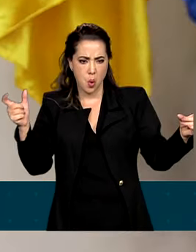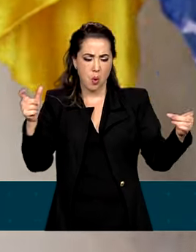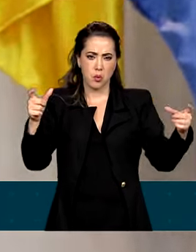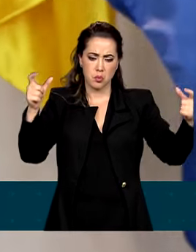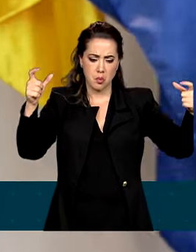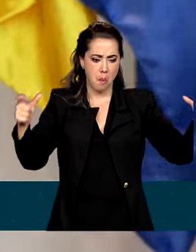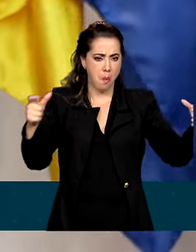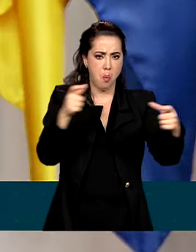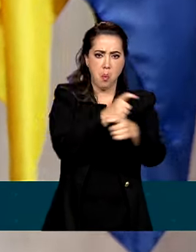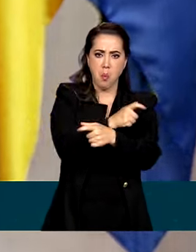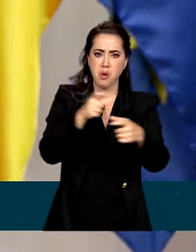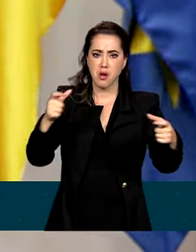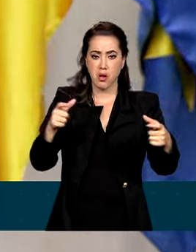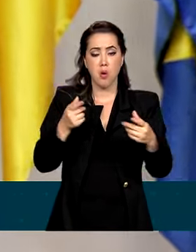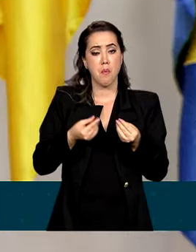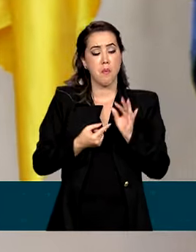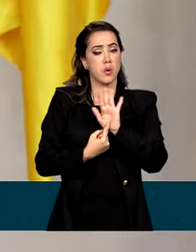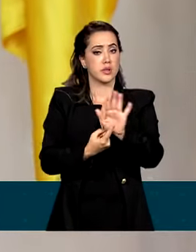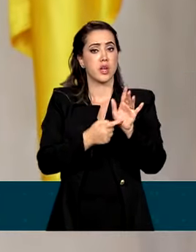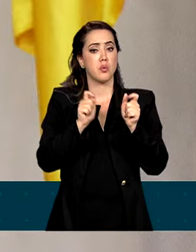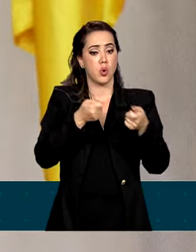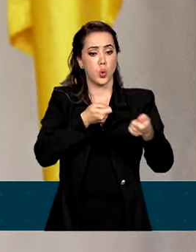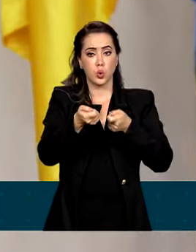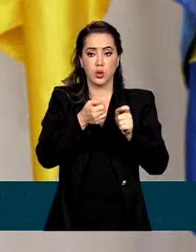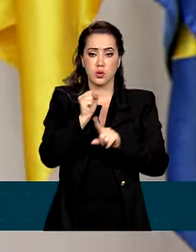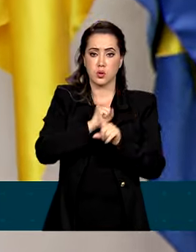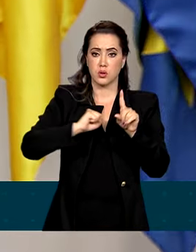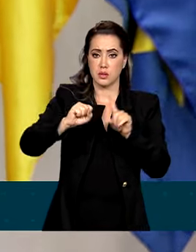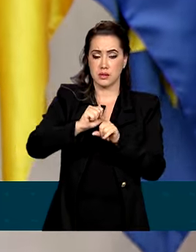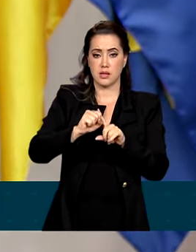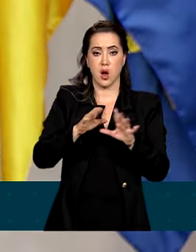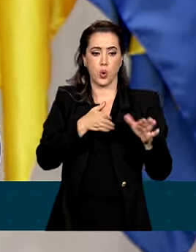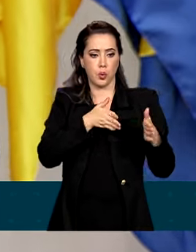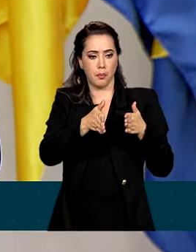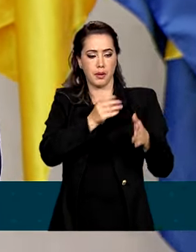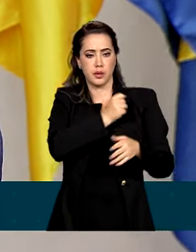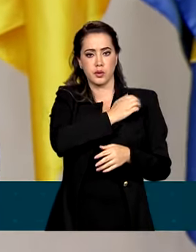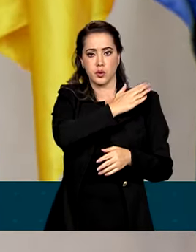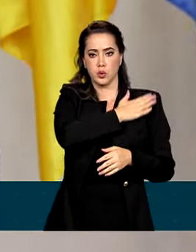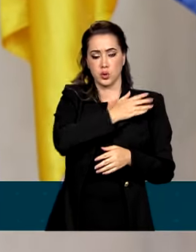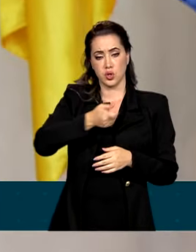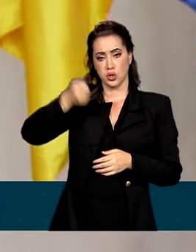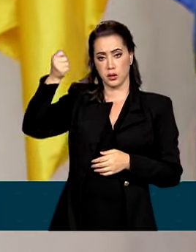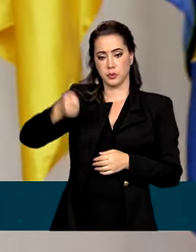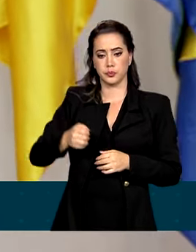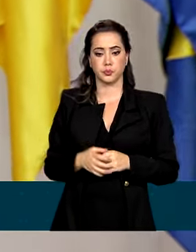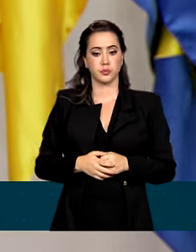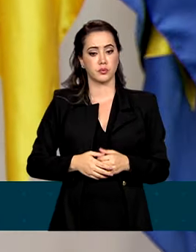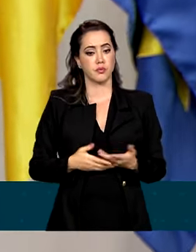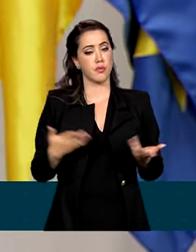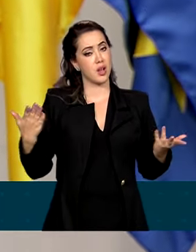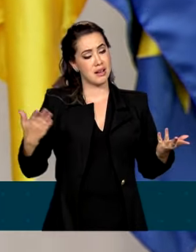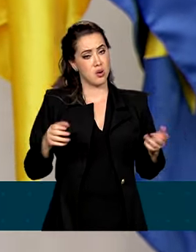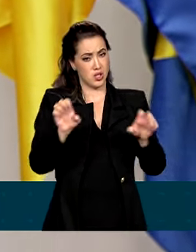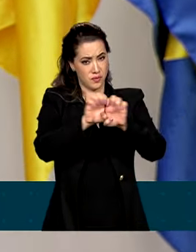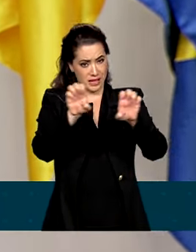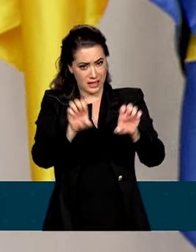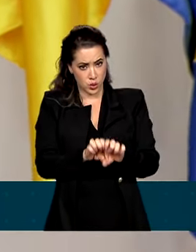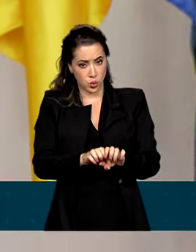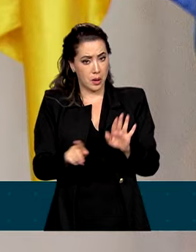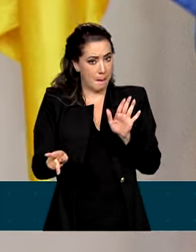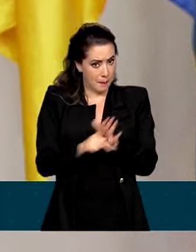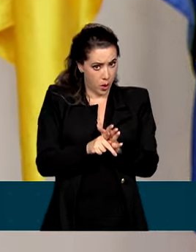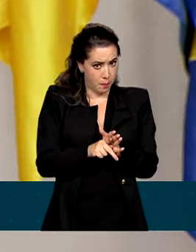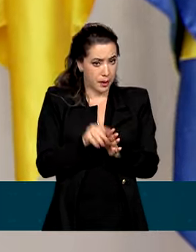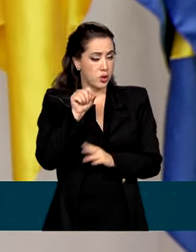tecnologias de controle social ao autoritarismo da ditadura. Então, quando nós falamos de racismo na sua dimensão estrutural, nós